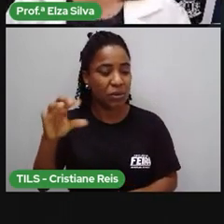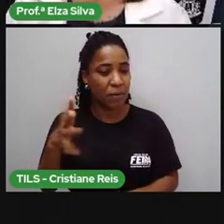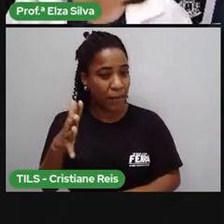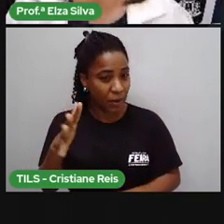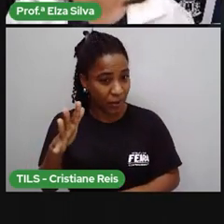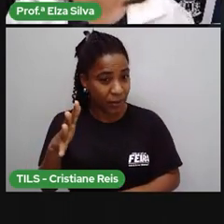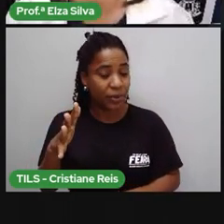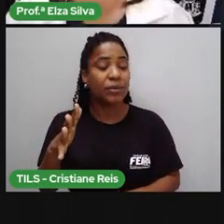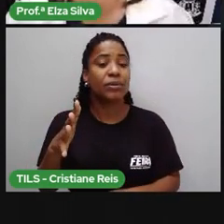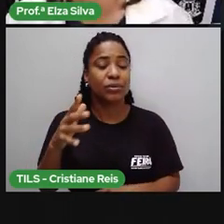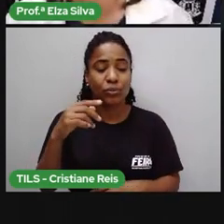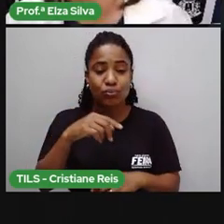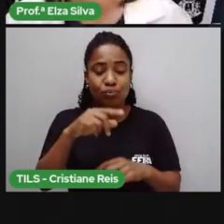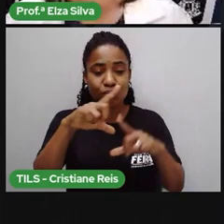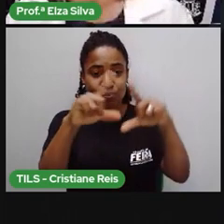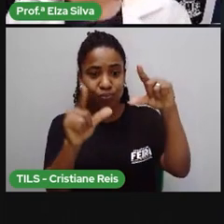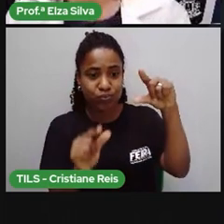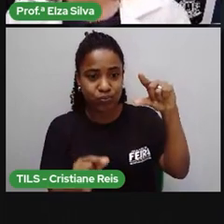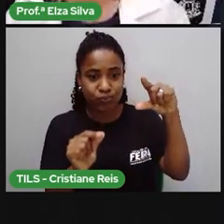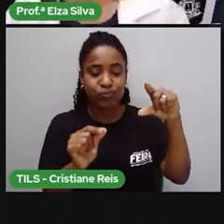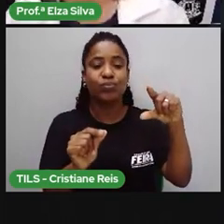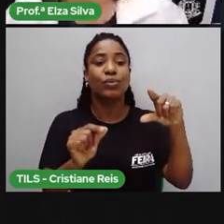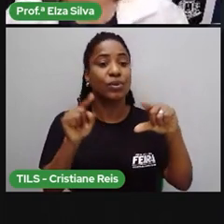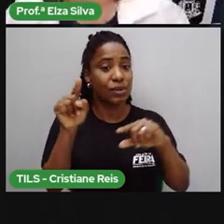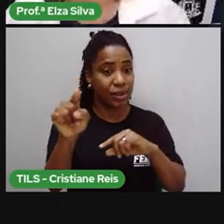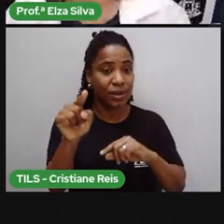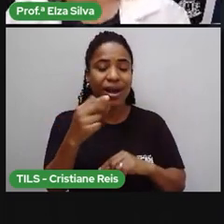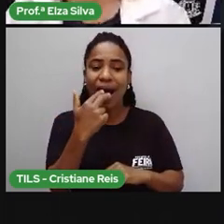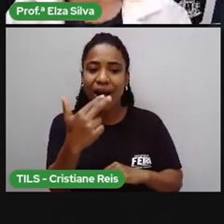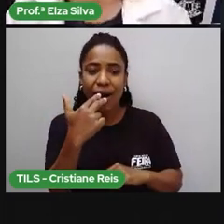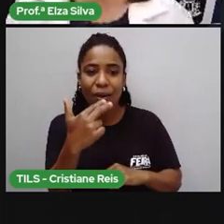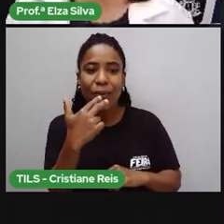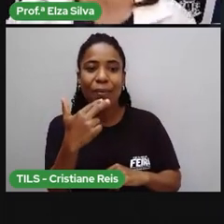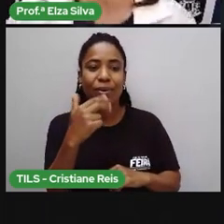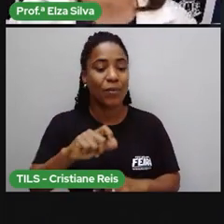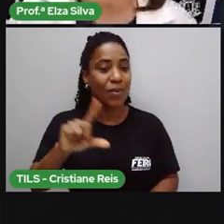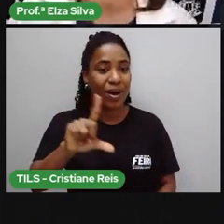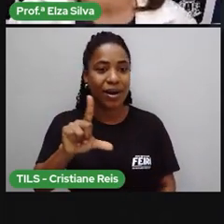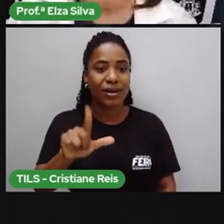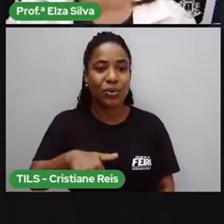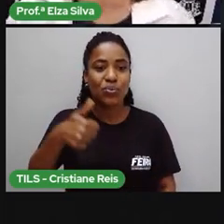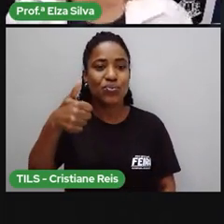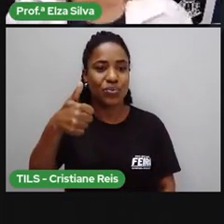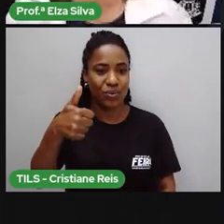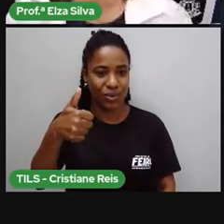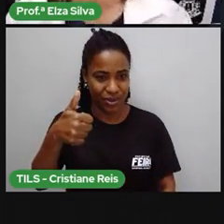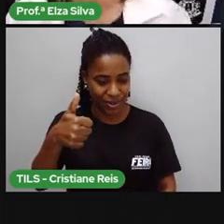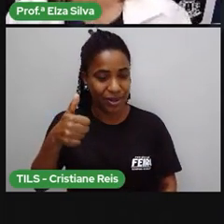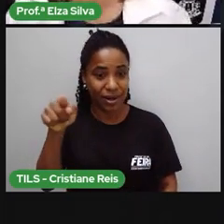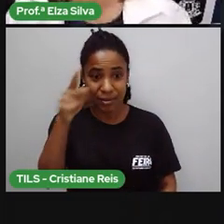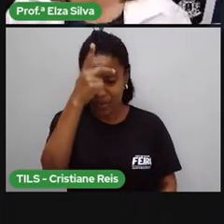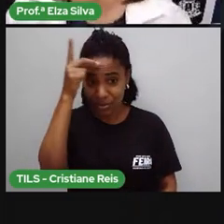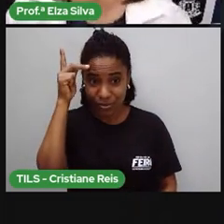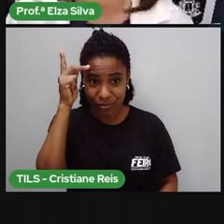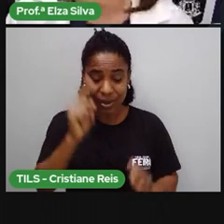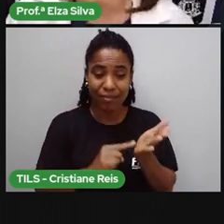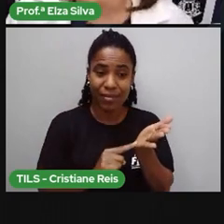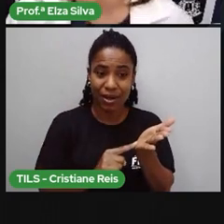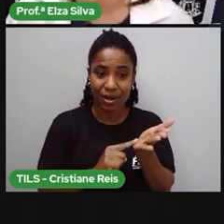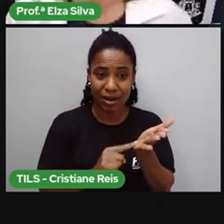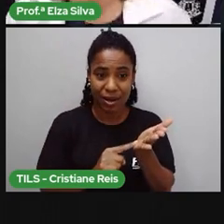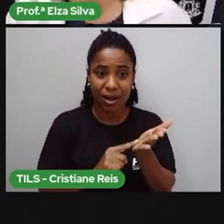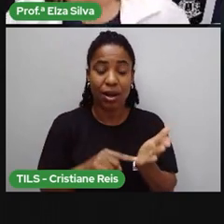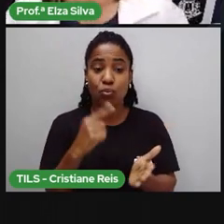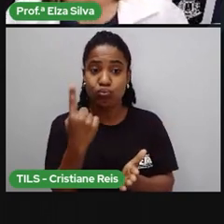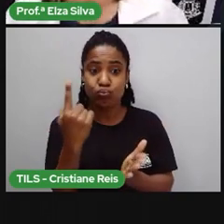sul-africanos que falam inglês como primeira língua, nós temos um terço de pessoas brancas, um quarto